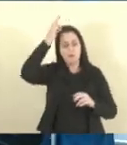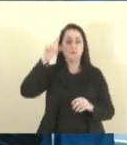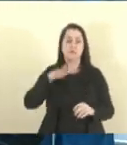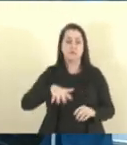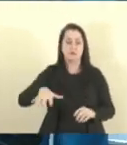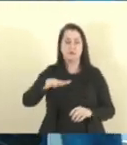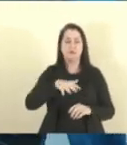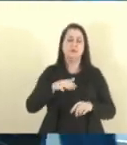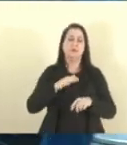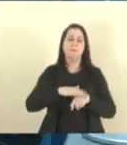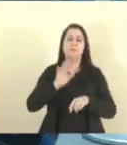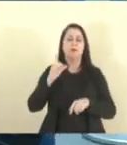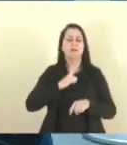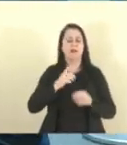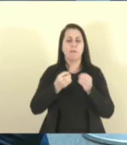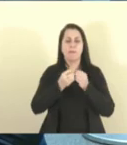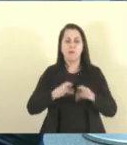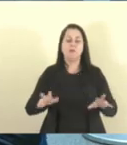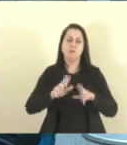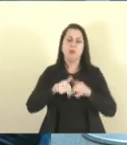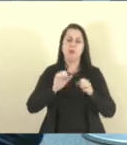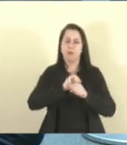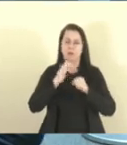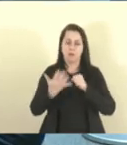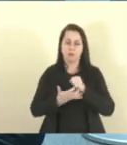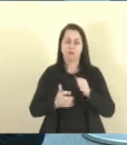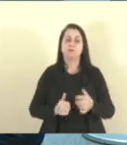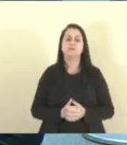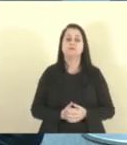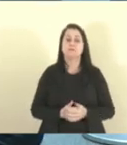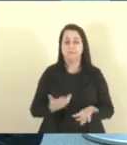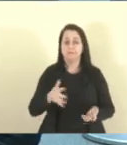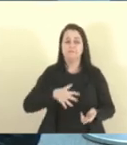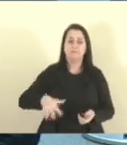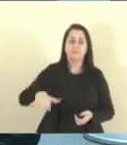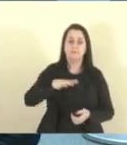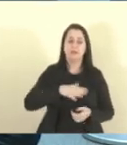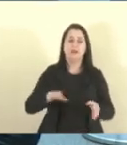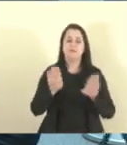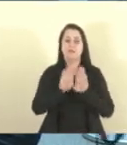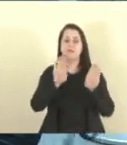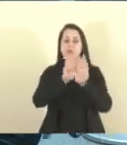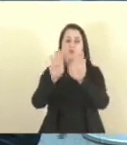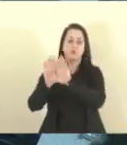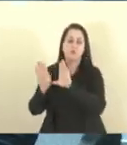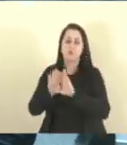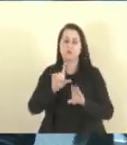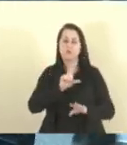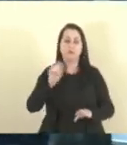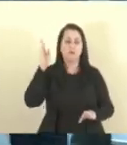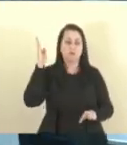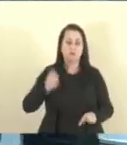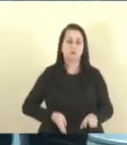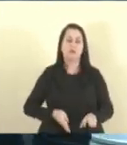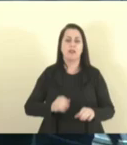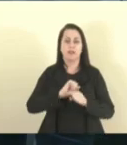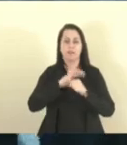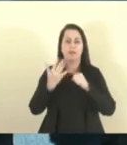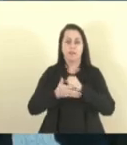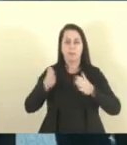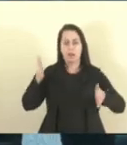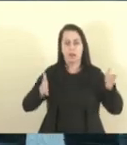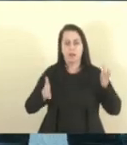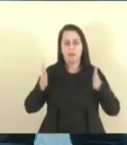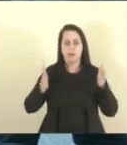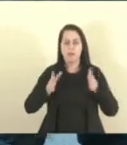mais prejudicado na pandemia. O setor que teve que fechar 100% durante a pandemia e